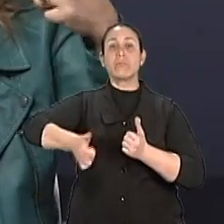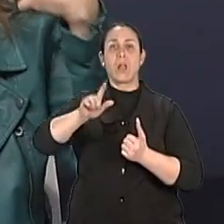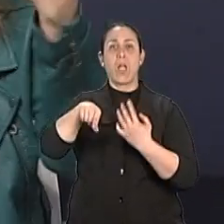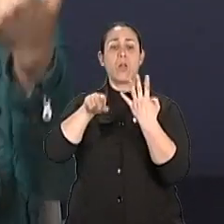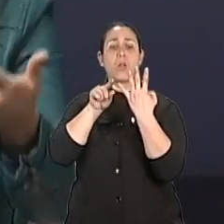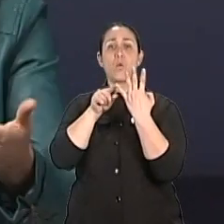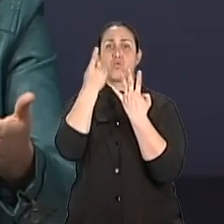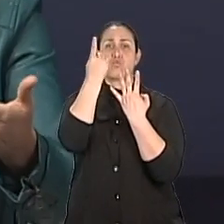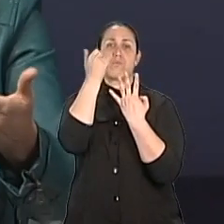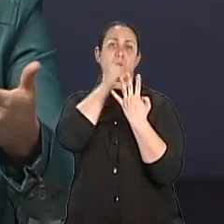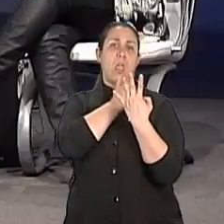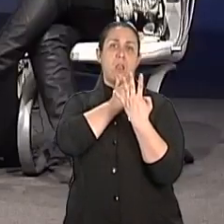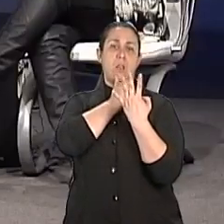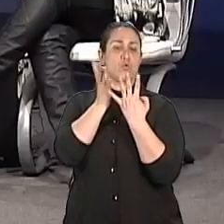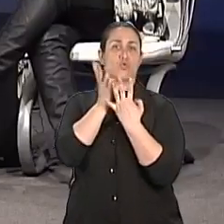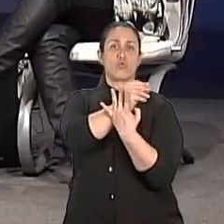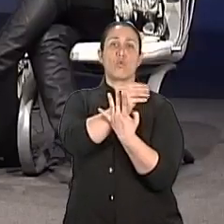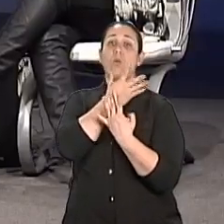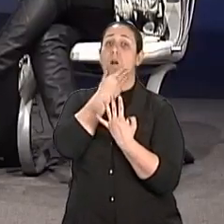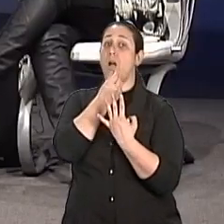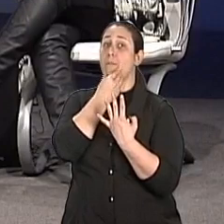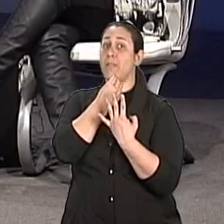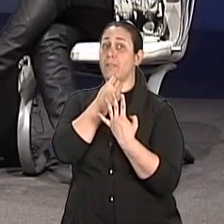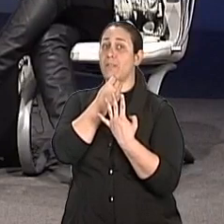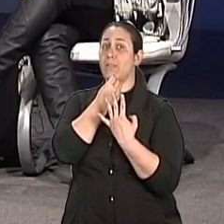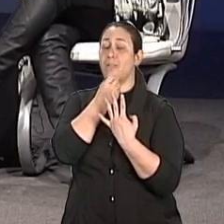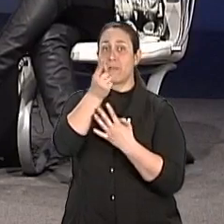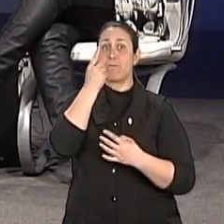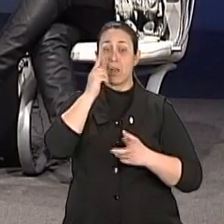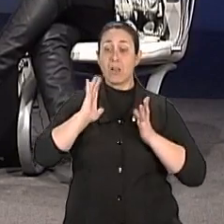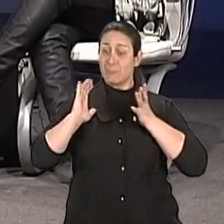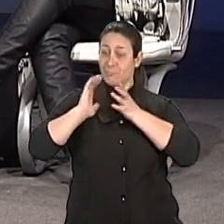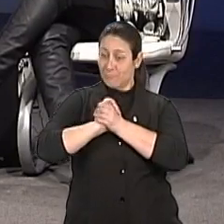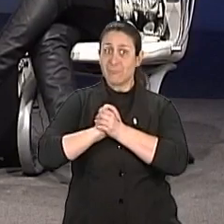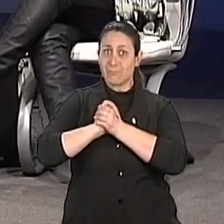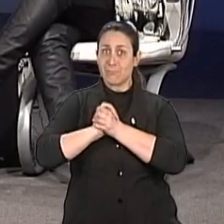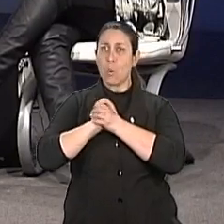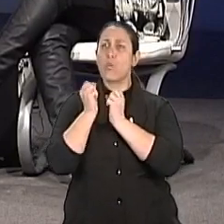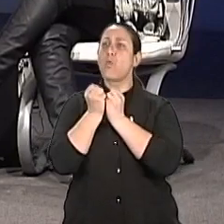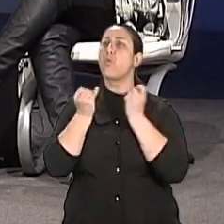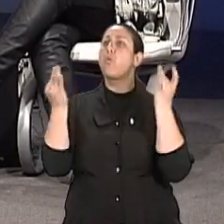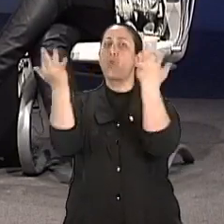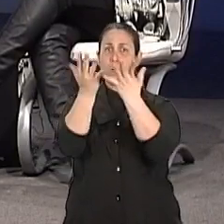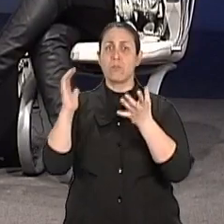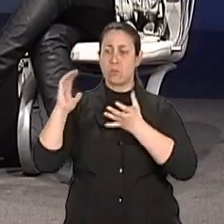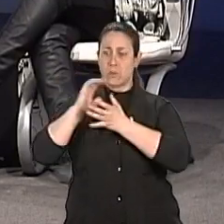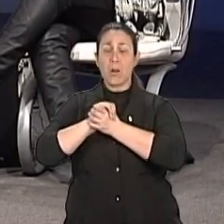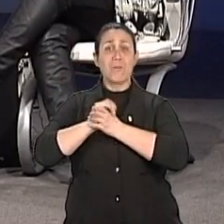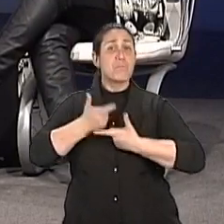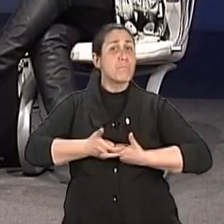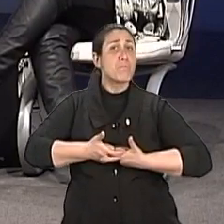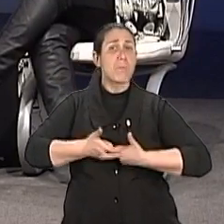recasamentos. Ah, tá, de recasamentos. De De separação, quem perde é a mulher? separações, o que acontece mais